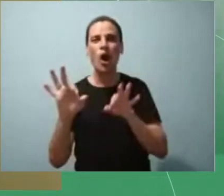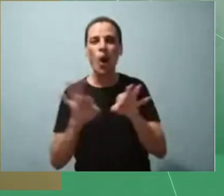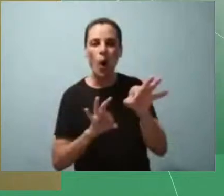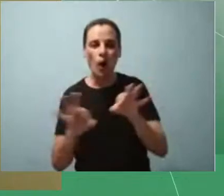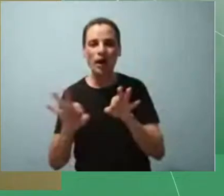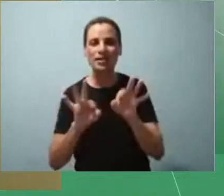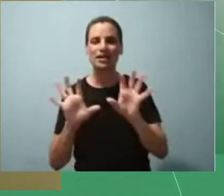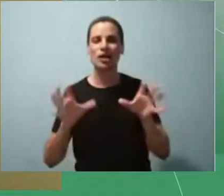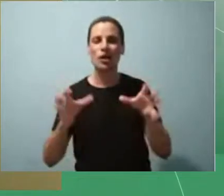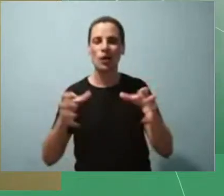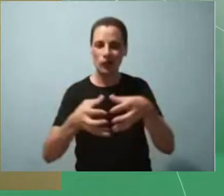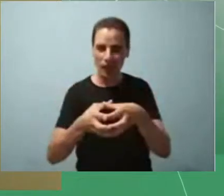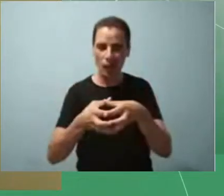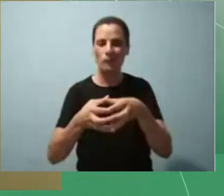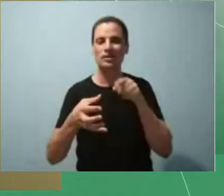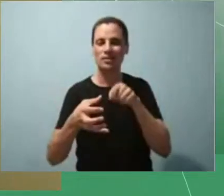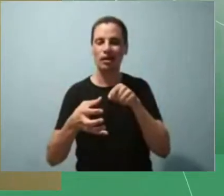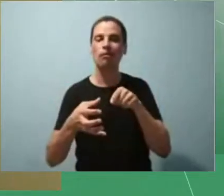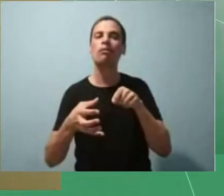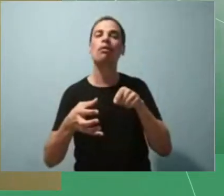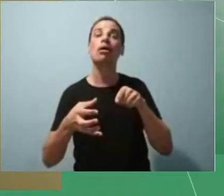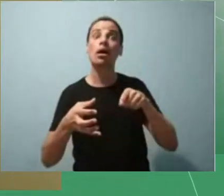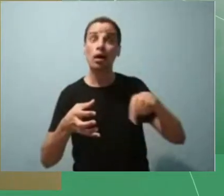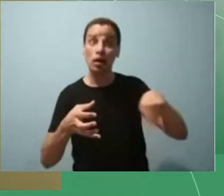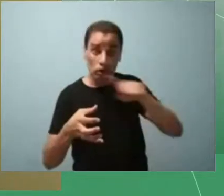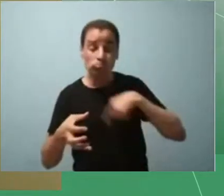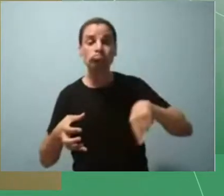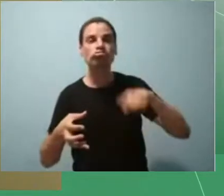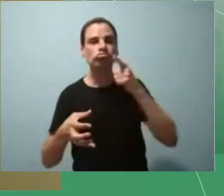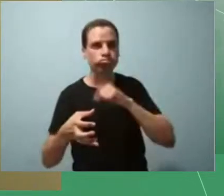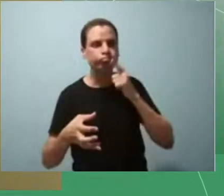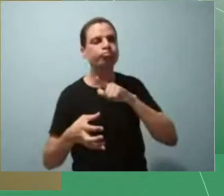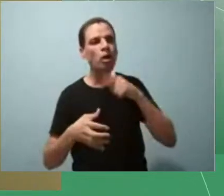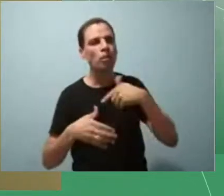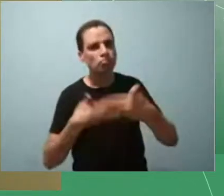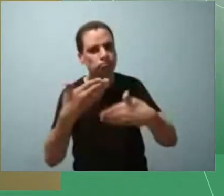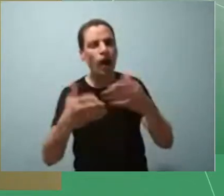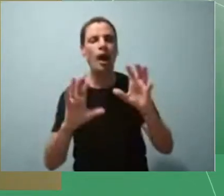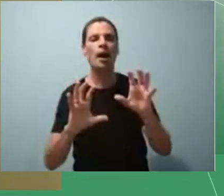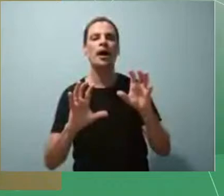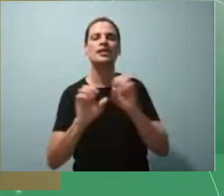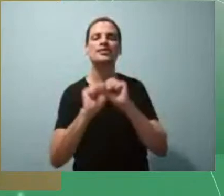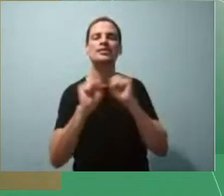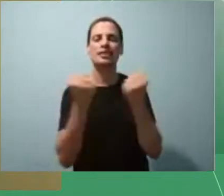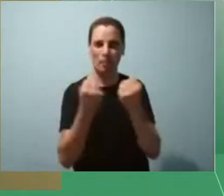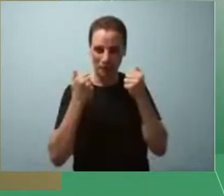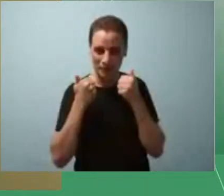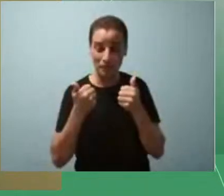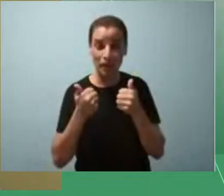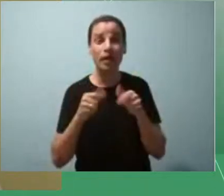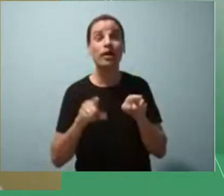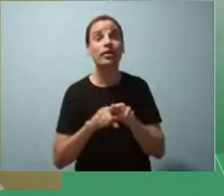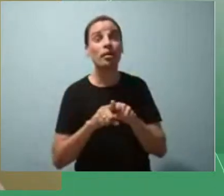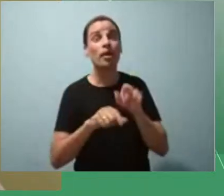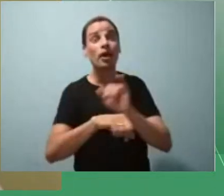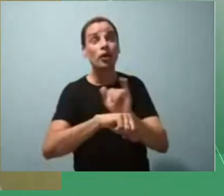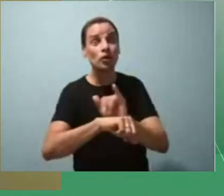comissão que levaram em frente esse simpósio, e os demais espectadores que estão nos assistindo pelo YouTube.